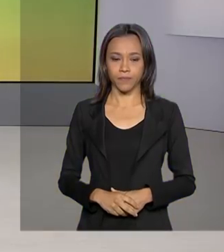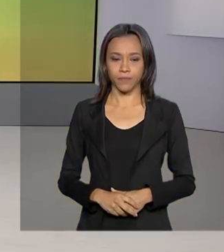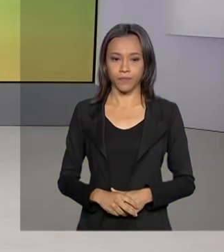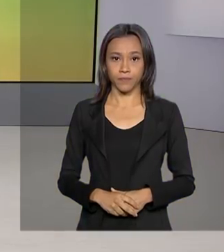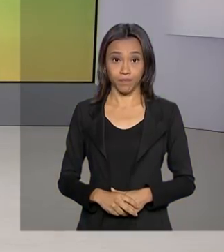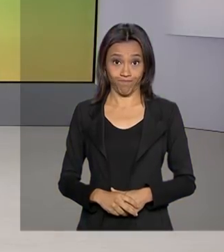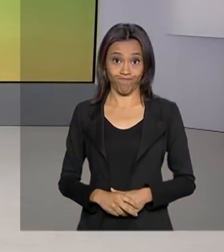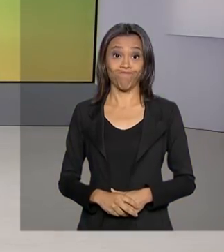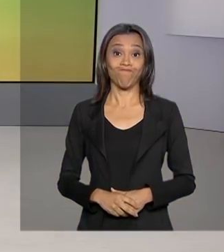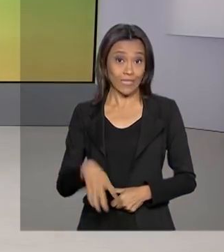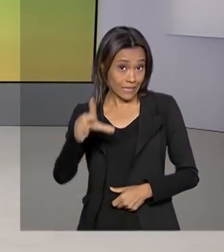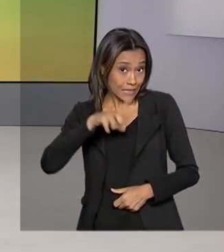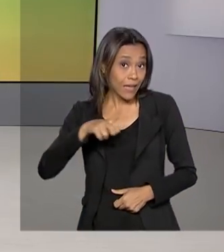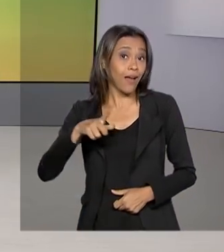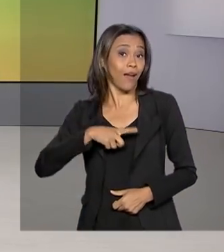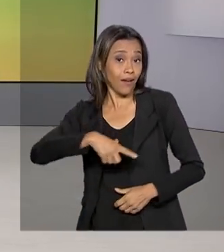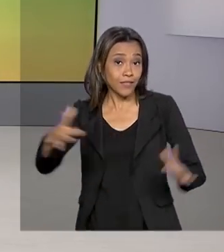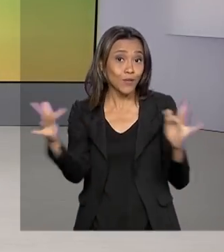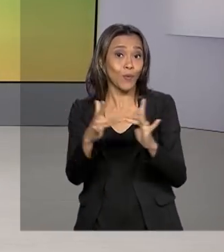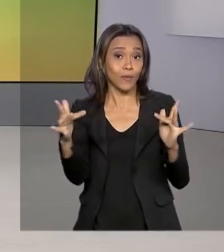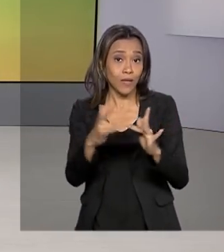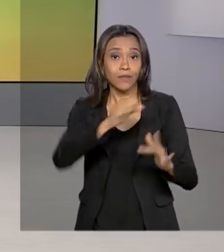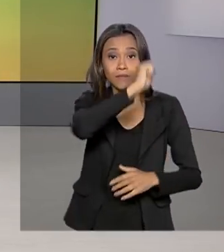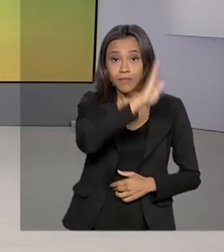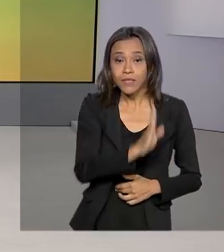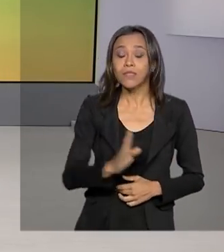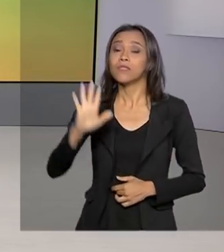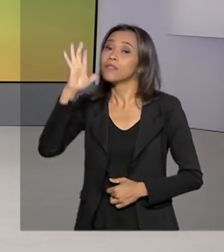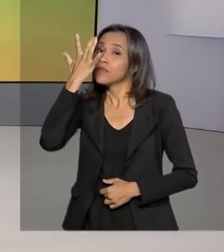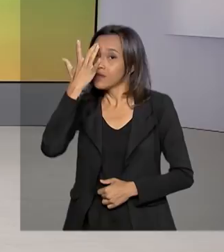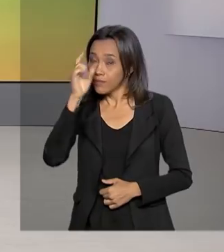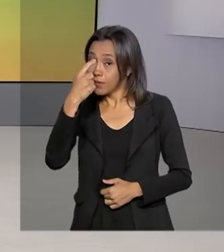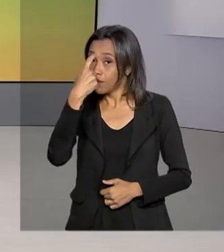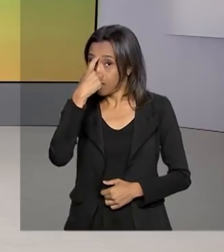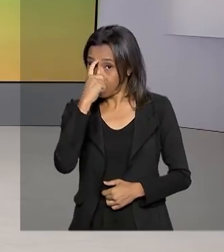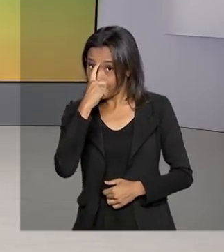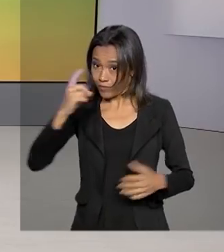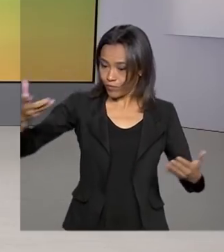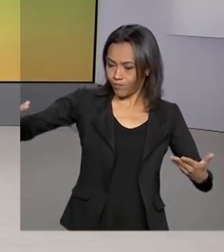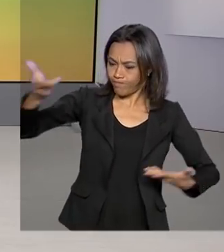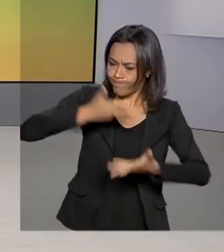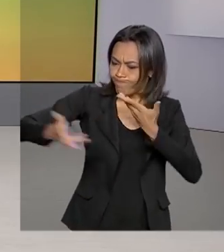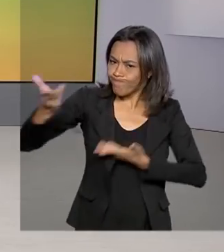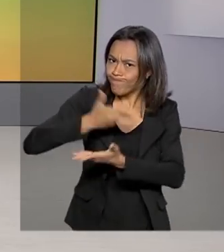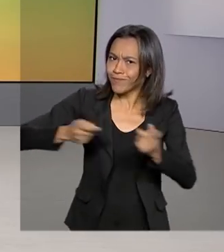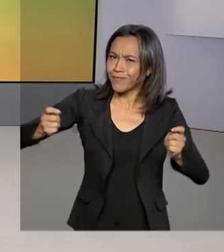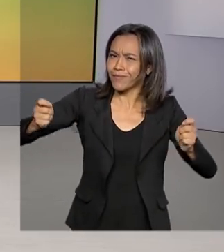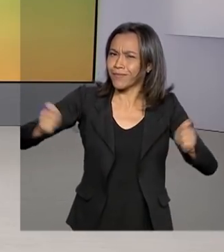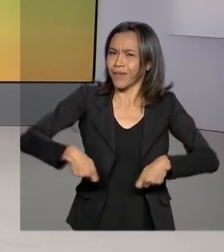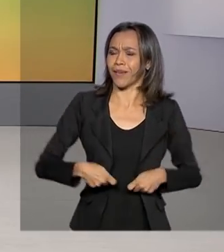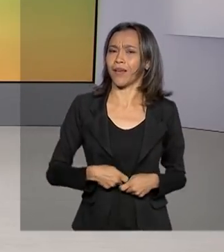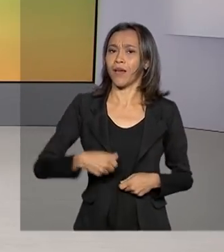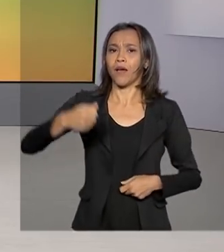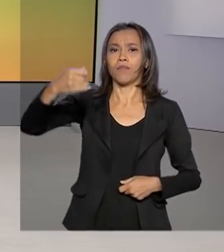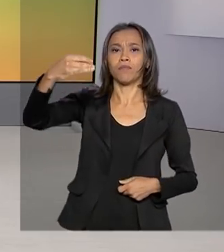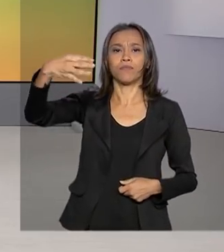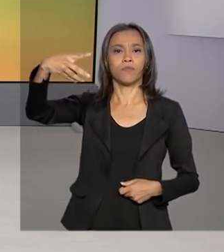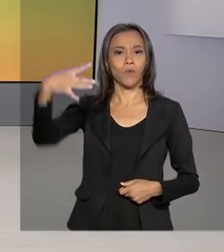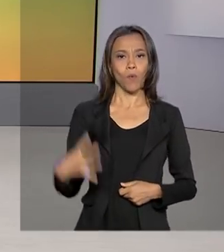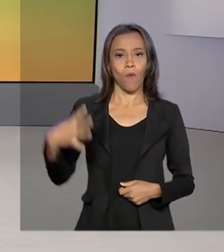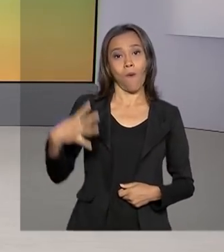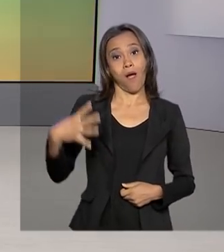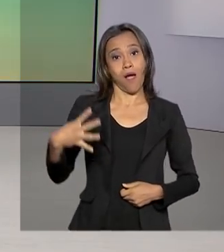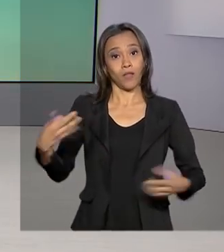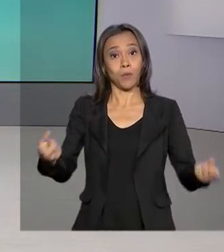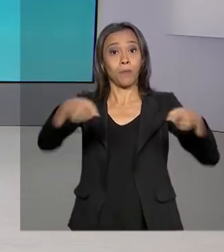E existe espaço para fortalecer as relações comerciais entre Brasil e Índia. Eles são apenas o quarto parceiro comercial